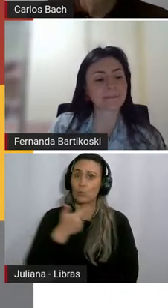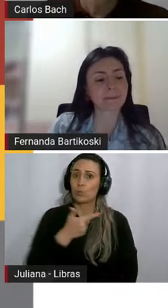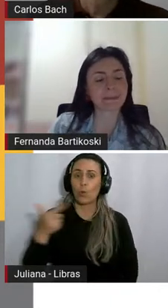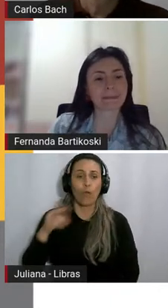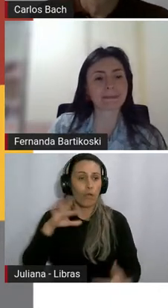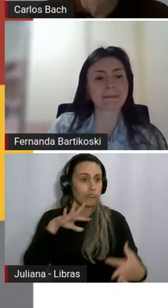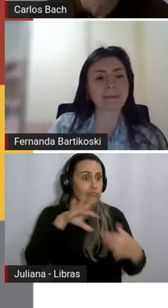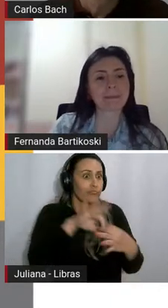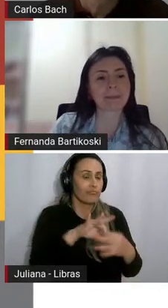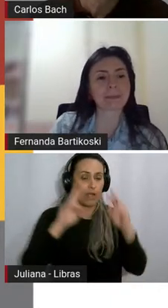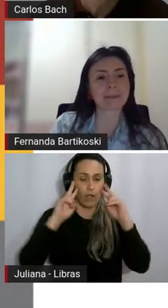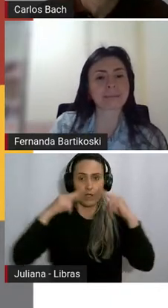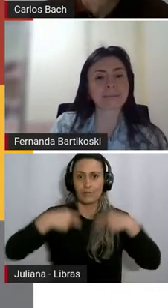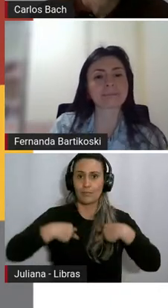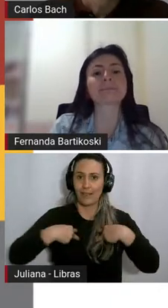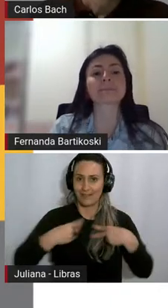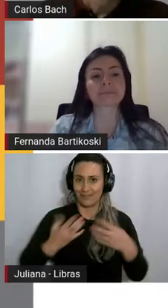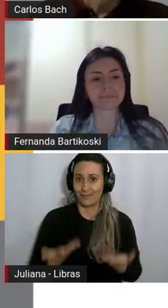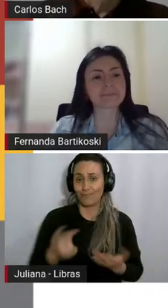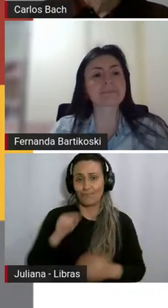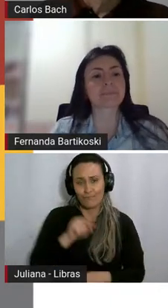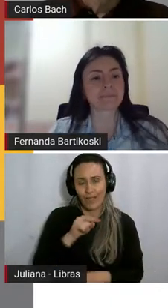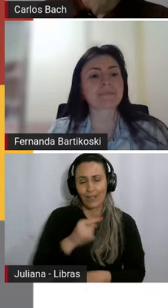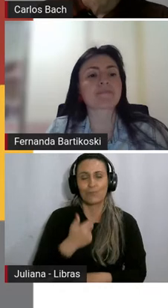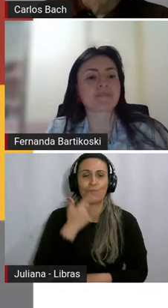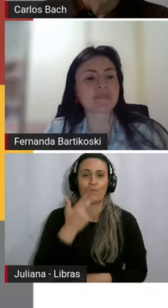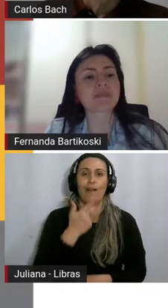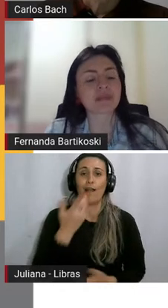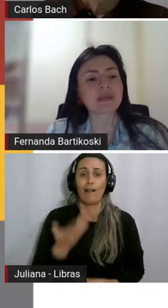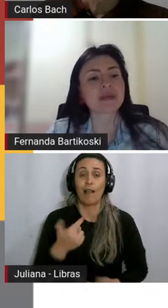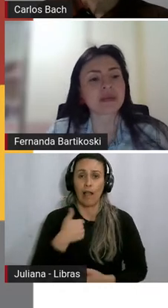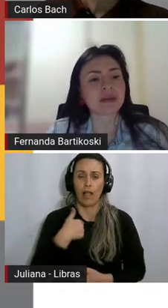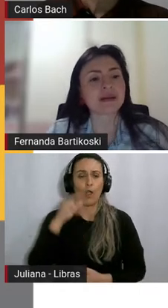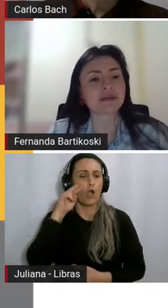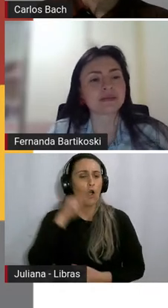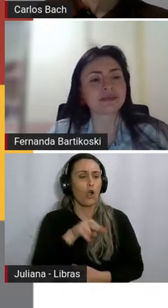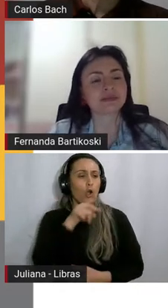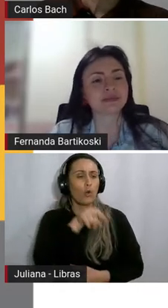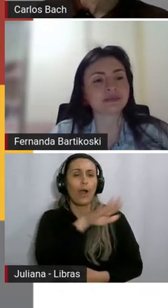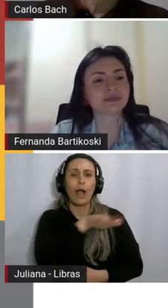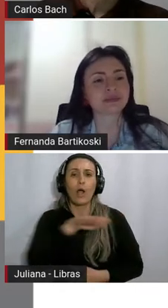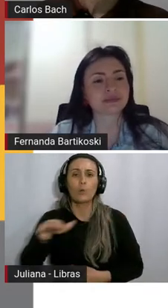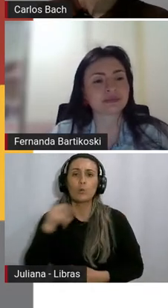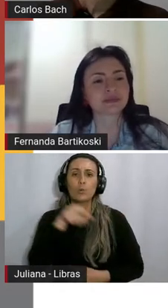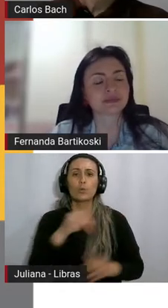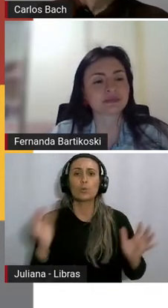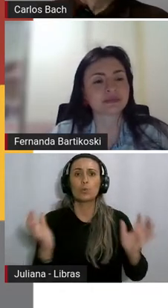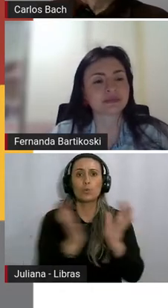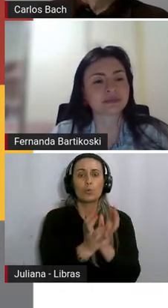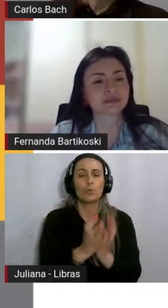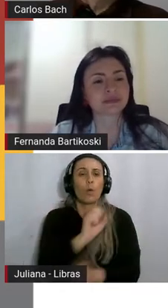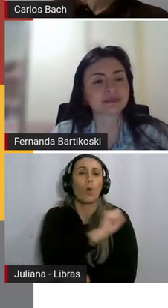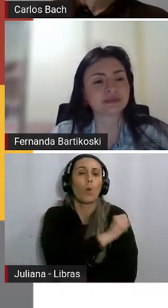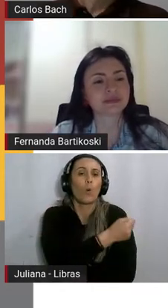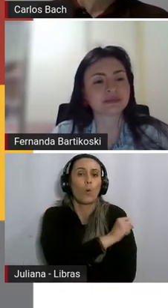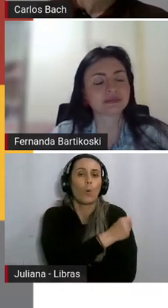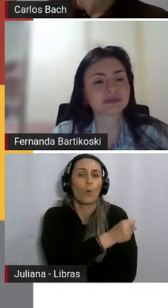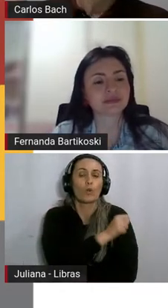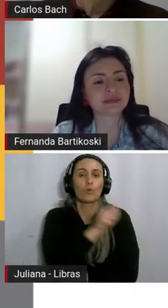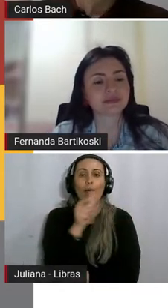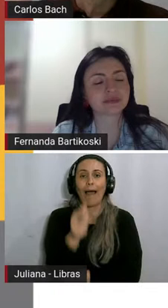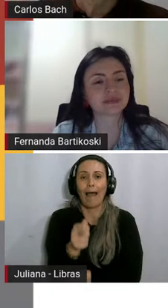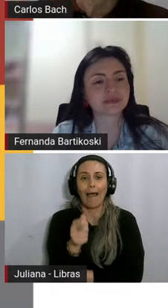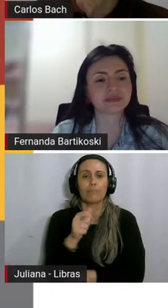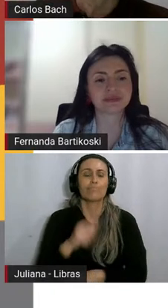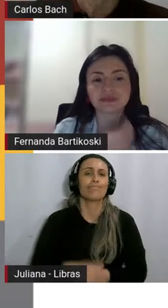respeito. Isso aí que a gente estava falando. Eu olho para a turma, para a turma oitavo A. Ela